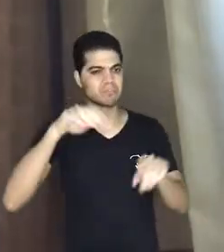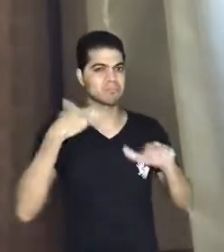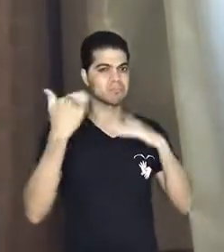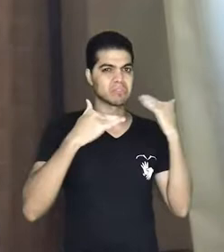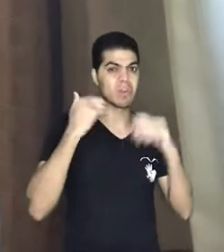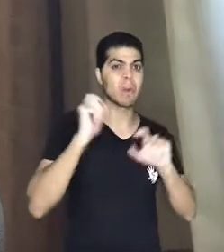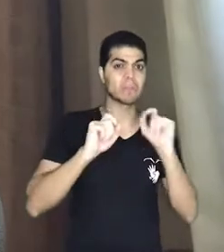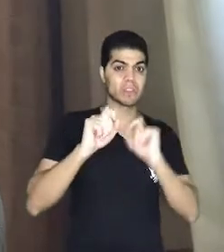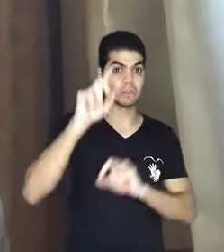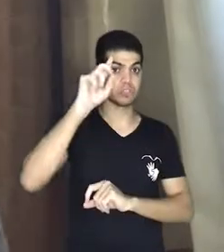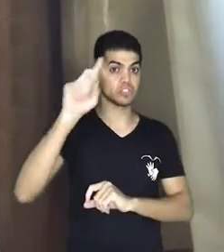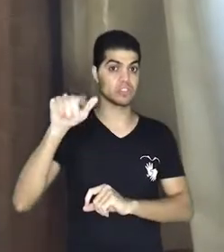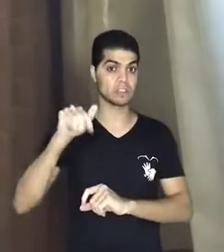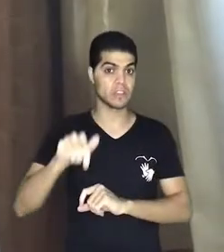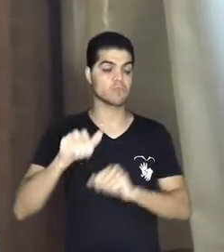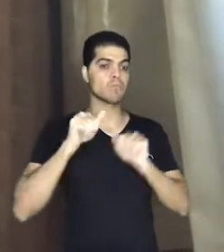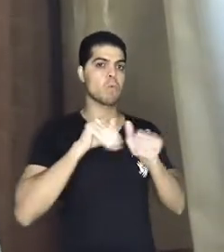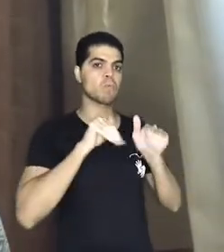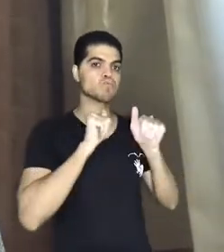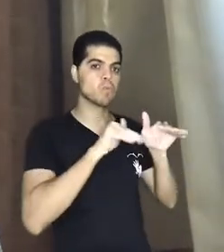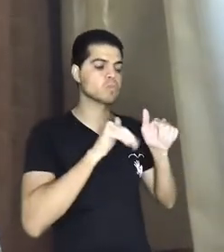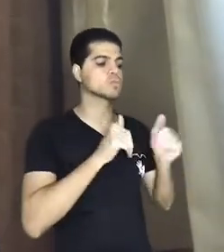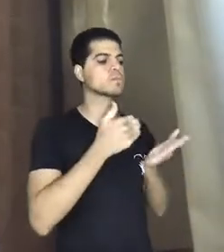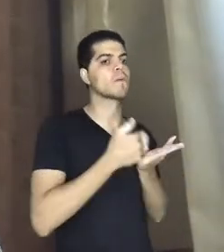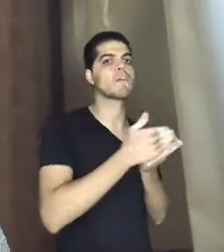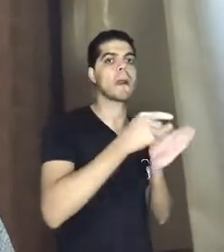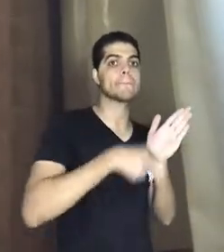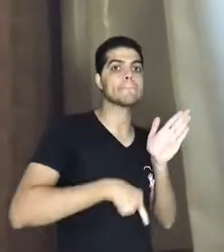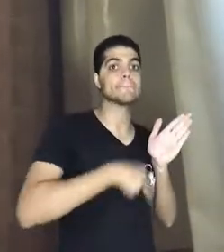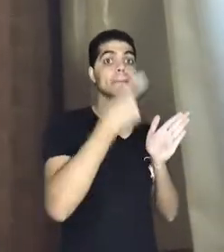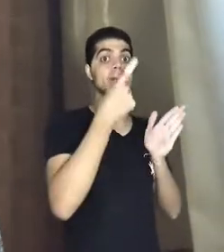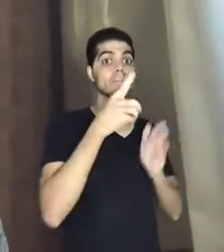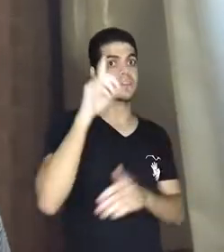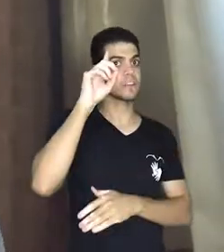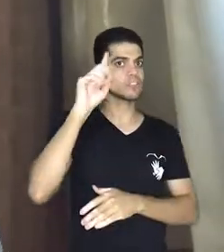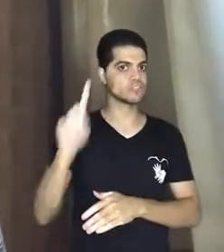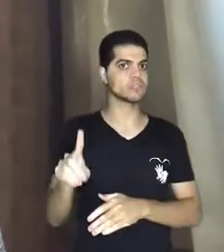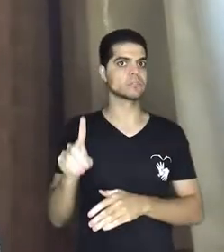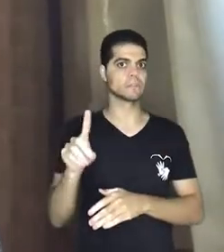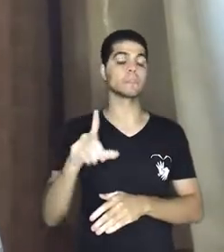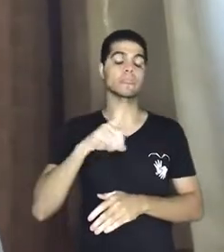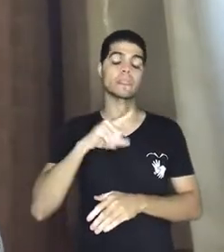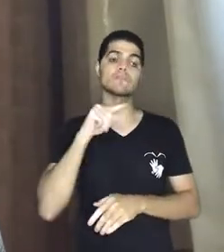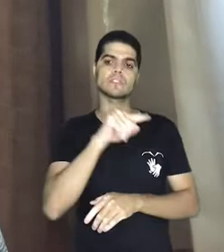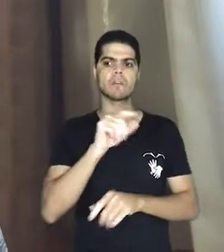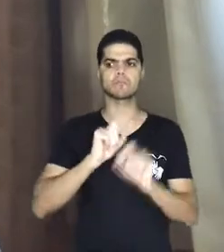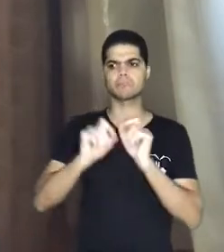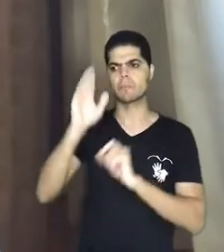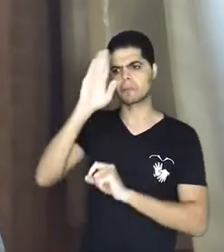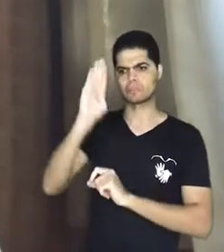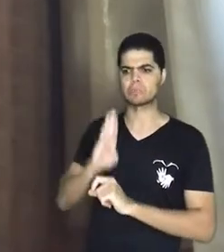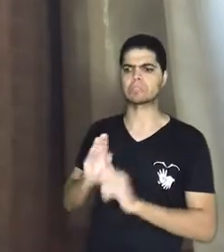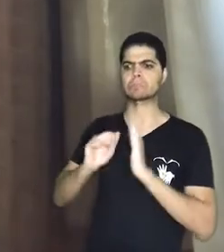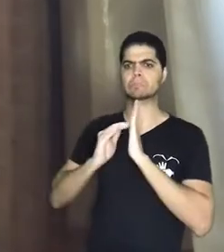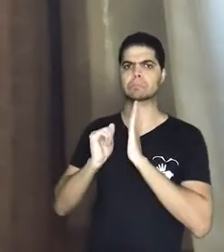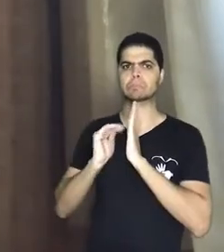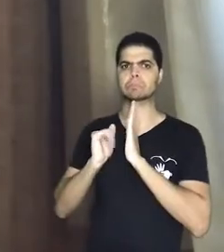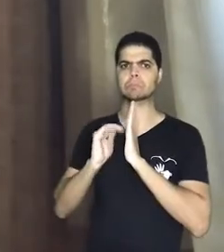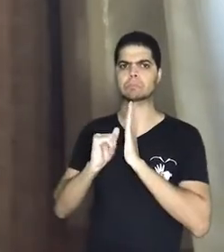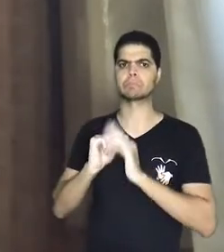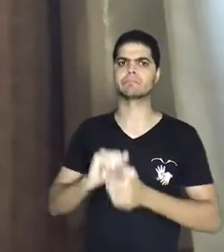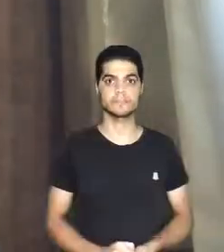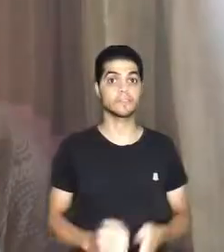para que o 7 de setembro se tornasse a primeira data cívica do Brasil. Este mesmo Brasil que insiste em enterrar seus conflitos e